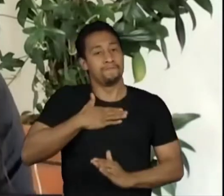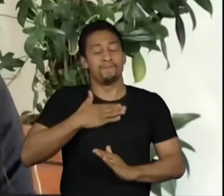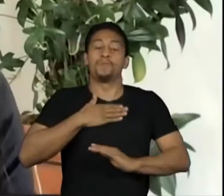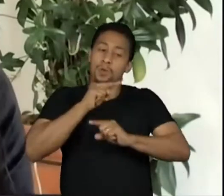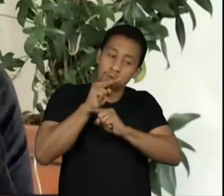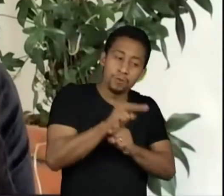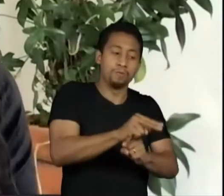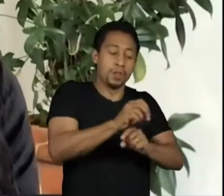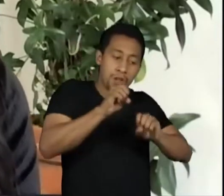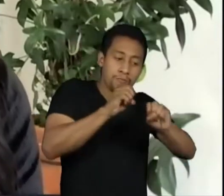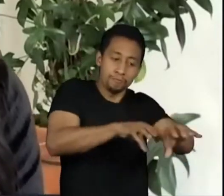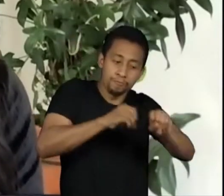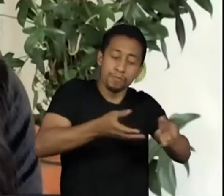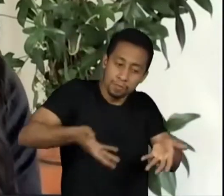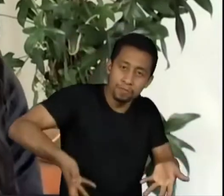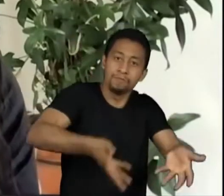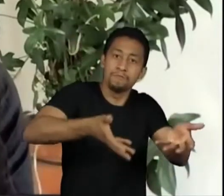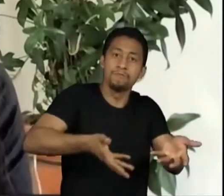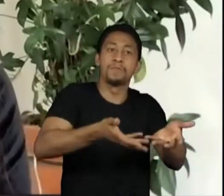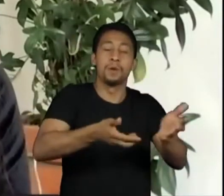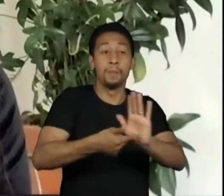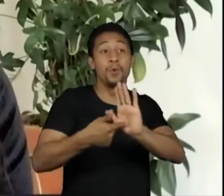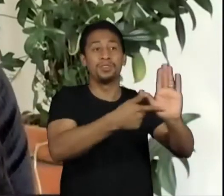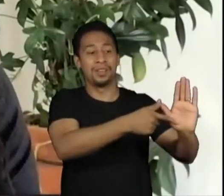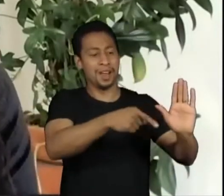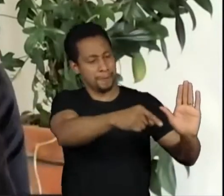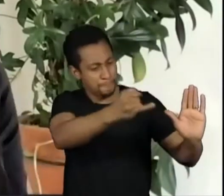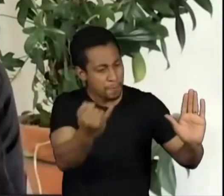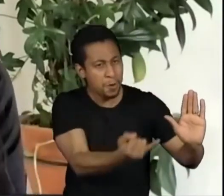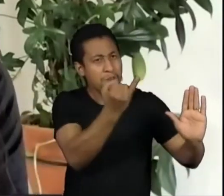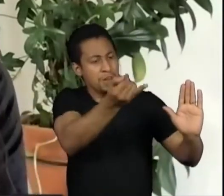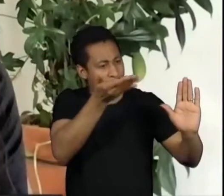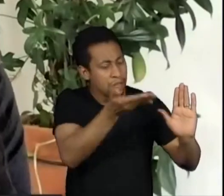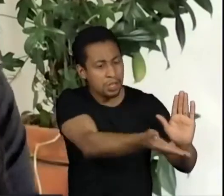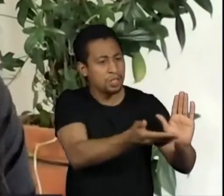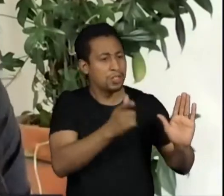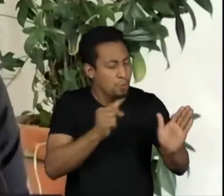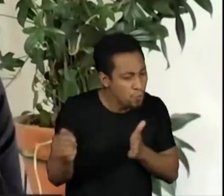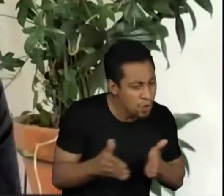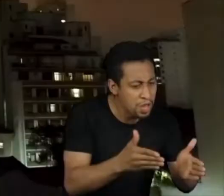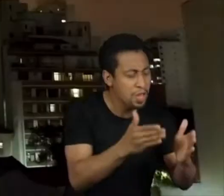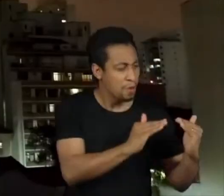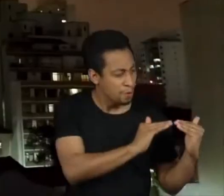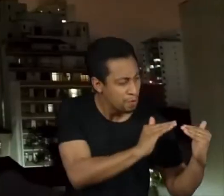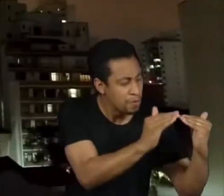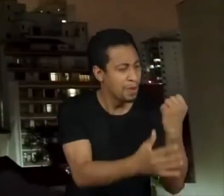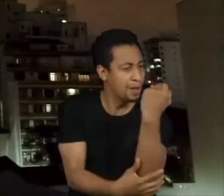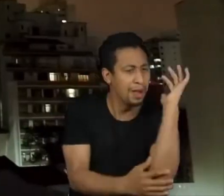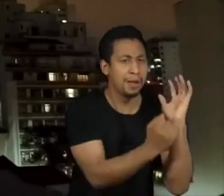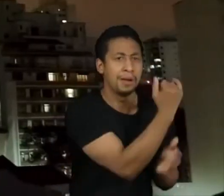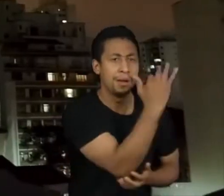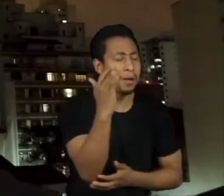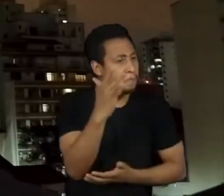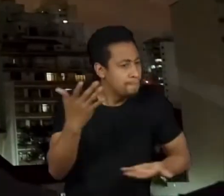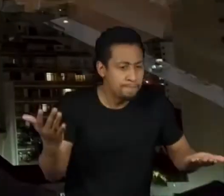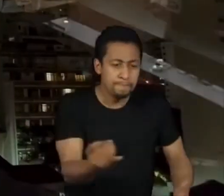mostrar o valor que tinha para aquele povo ribeirinho, tudo que eles tinham na mão, a verdadeira joia que eles tinham.